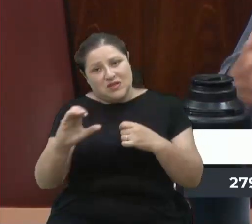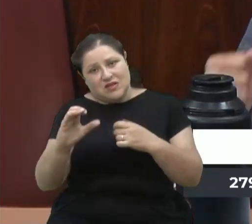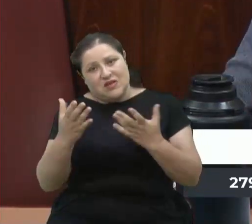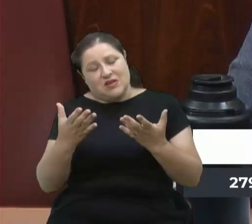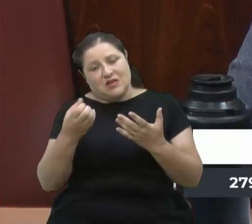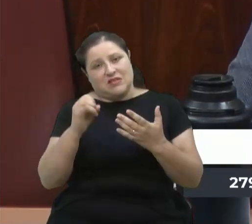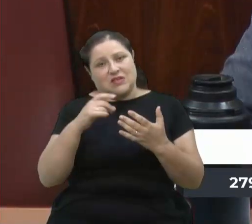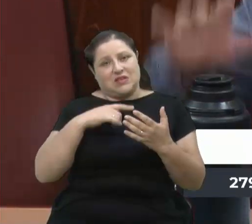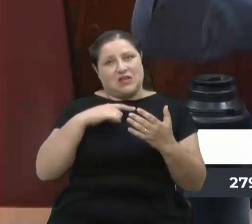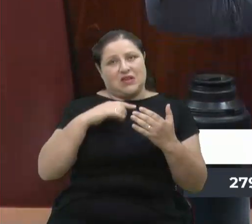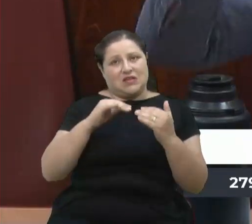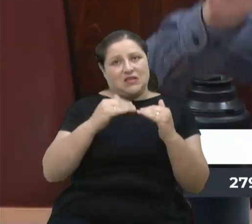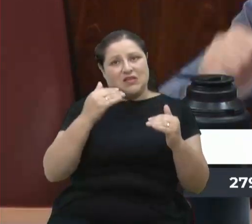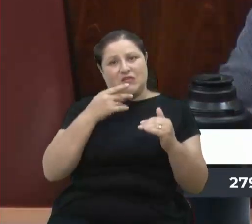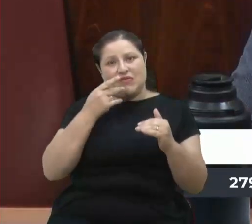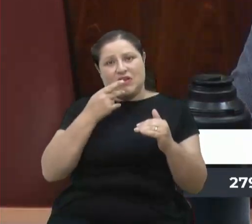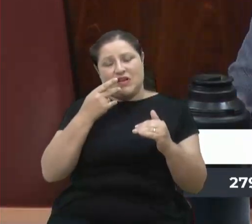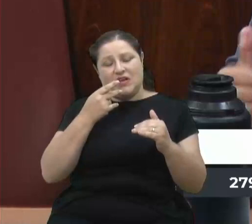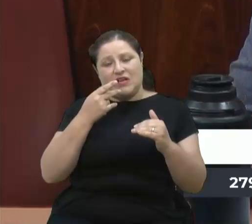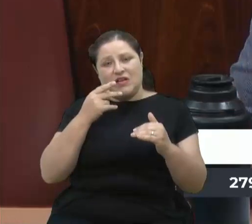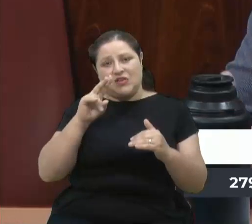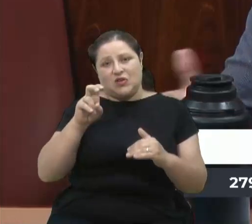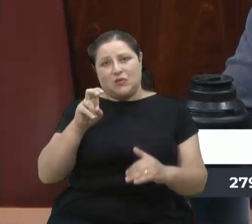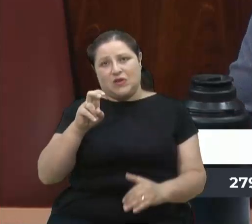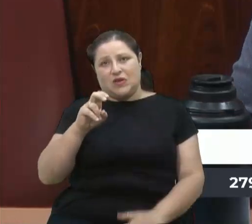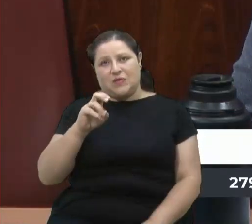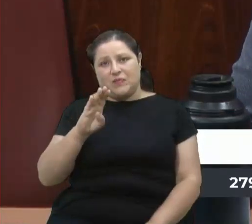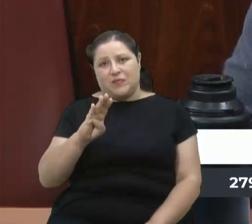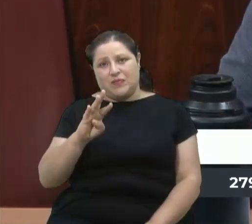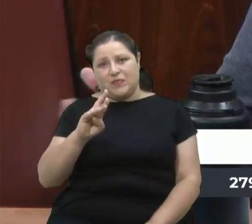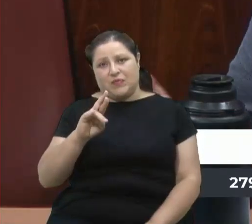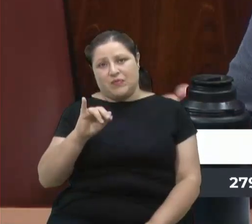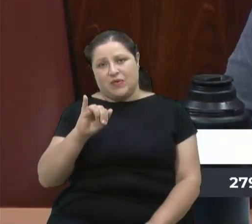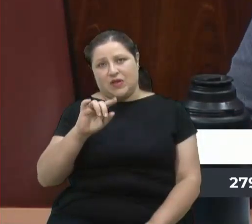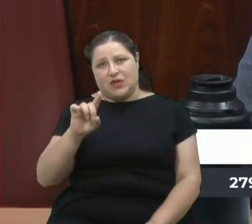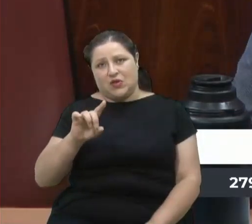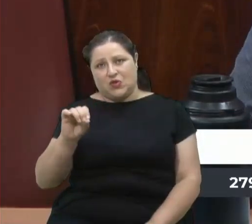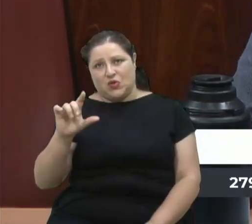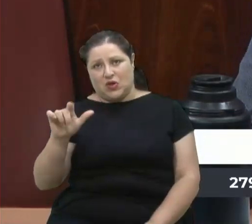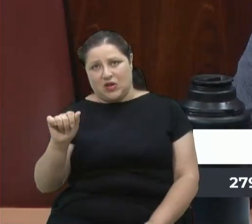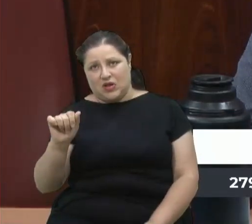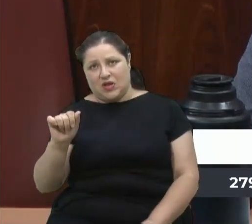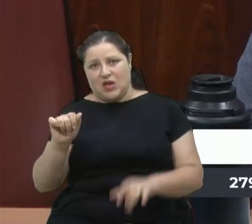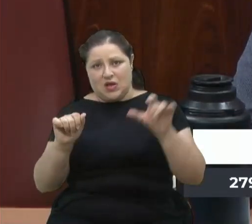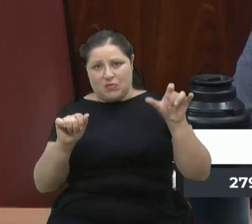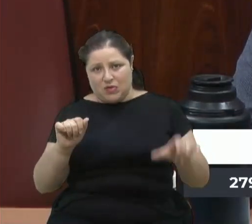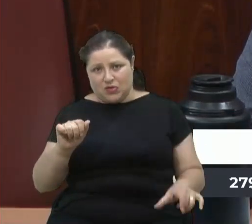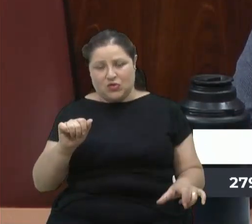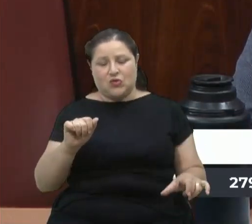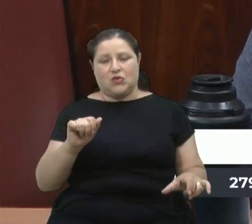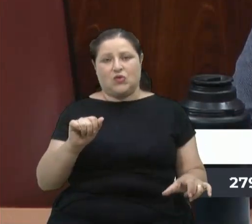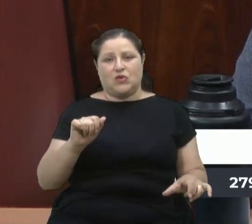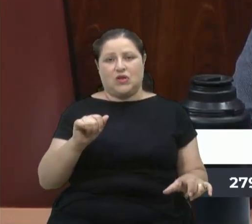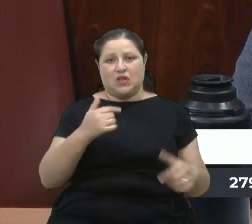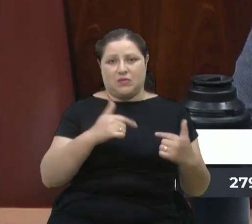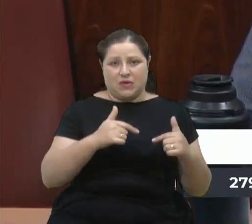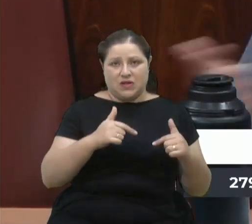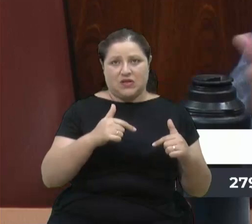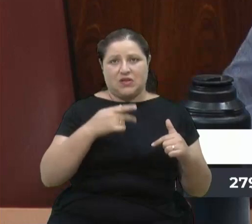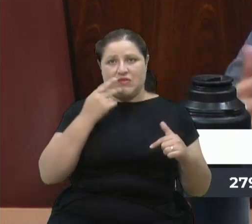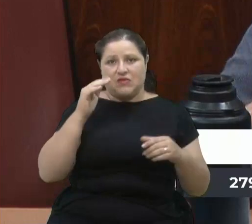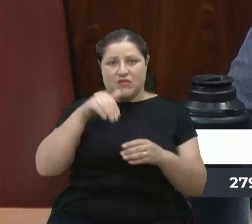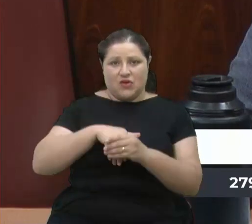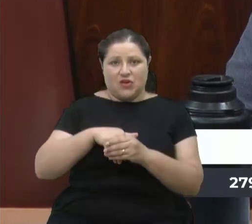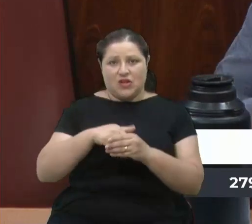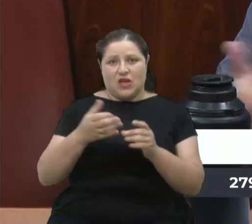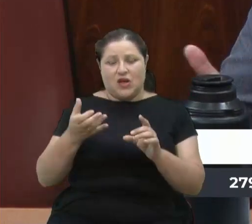por exemplo, para falar de Brizola, já estou concluindo, é um trabalhista votar a favor da reforma da Previdência. Não